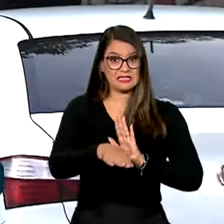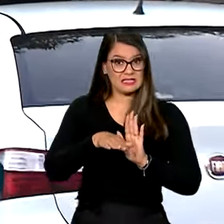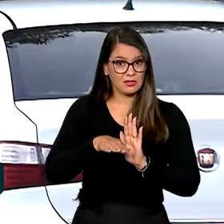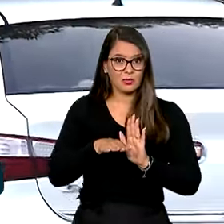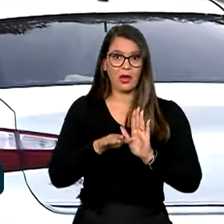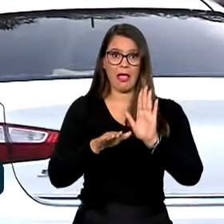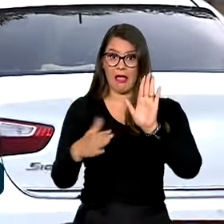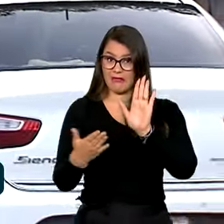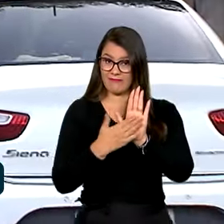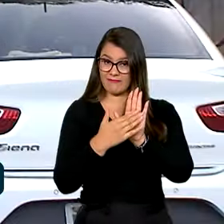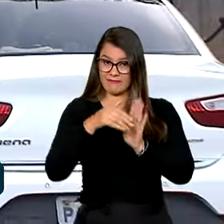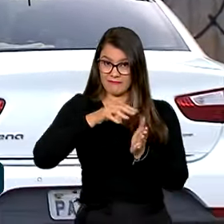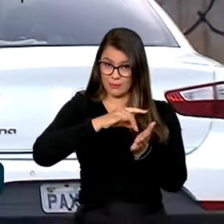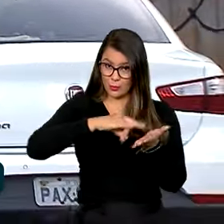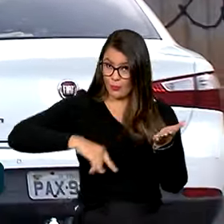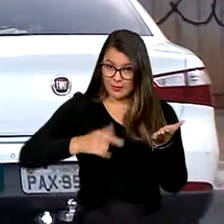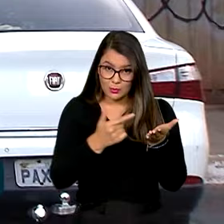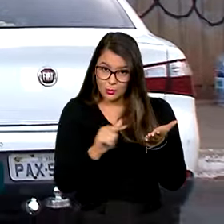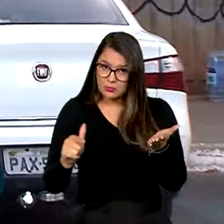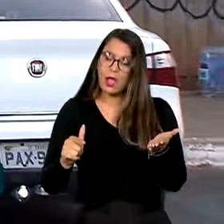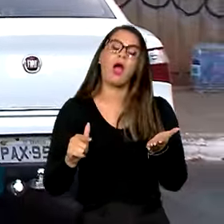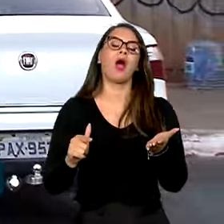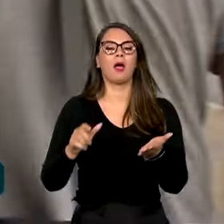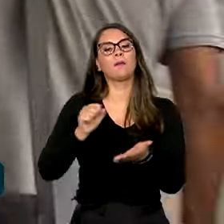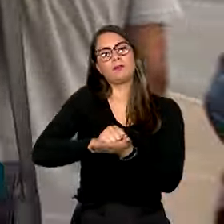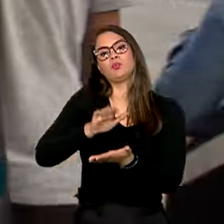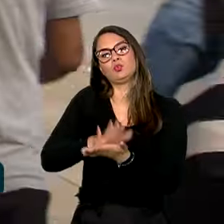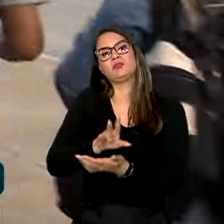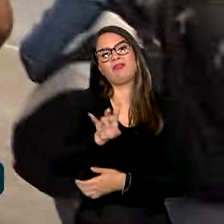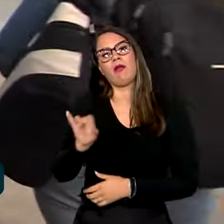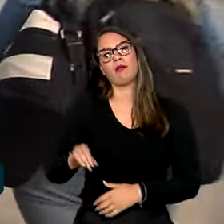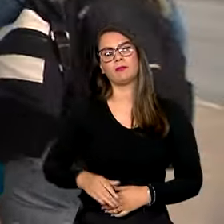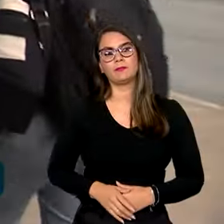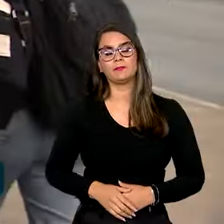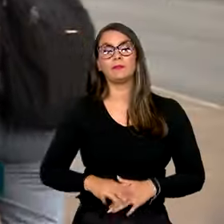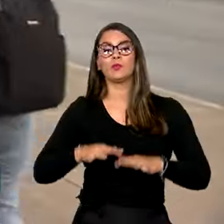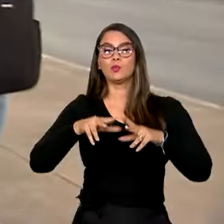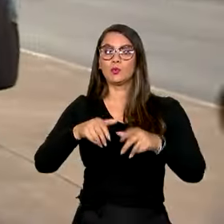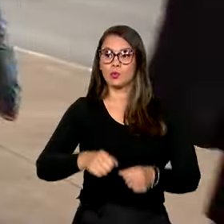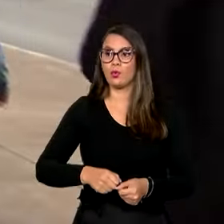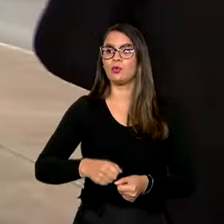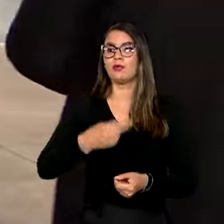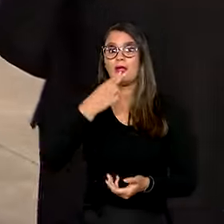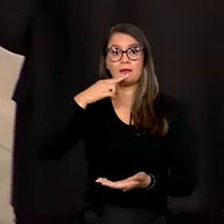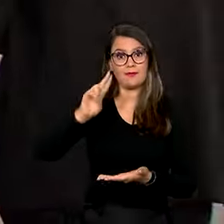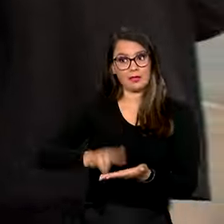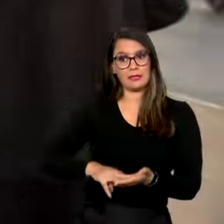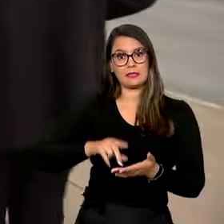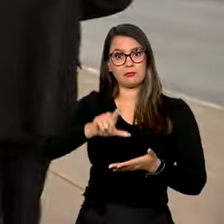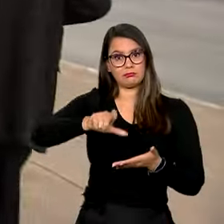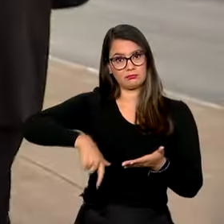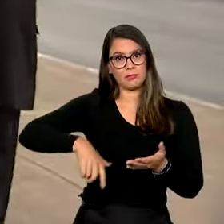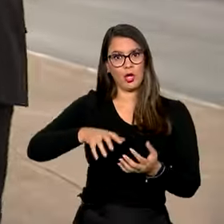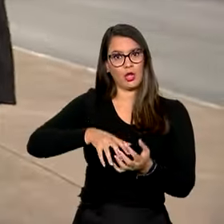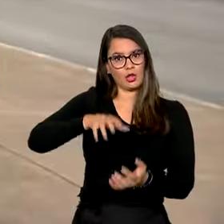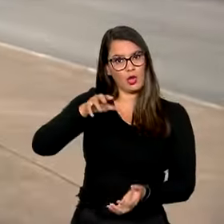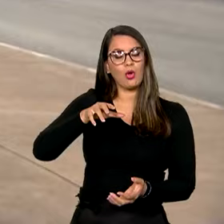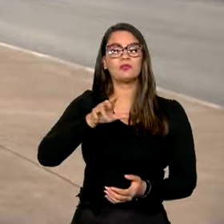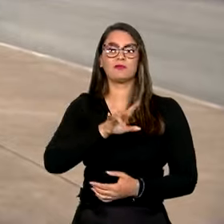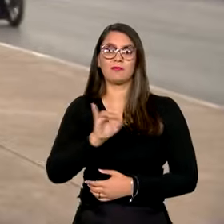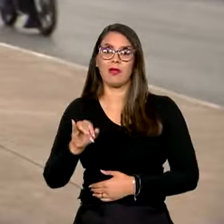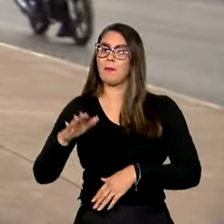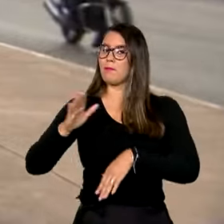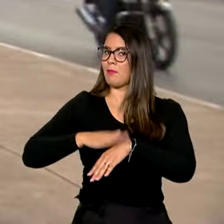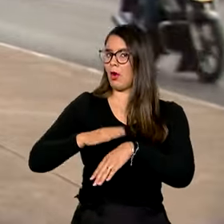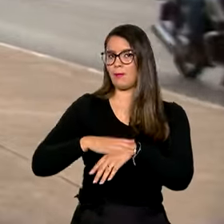credencial nessas vagas pode gerar multa. Todas as validações para a emissão da credencial do idoso são feitas no